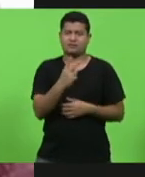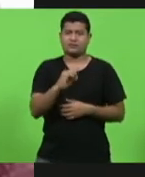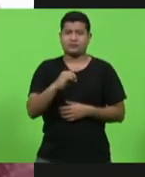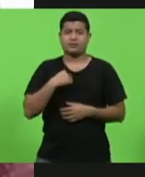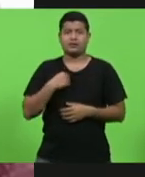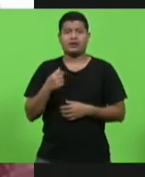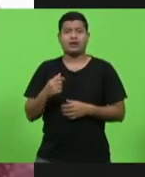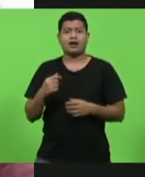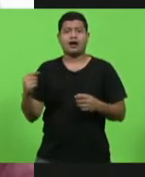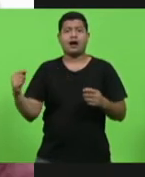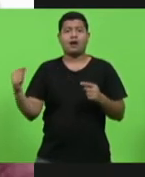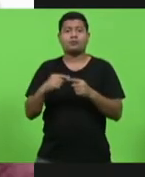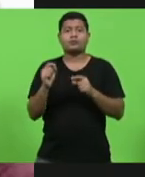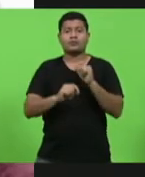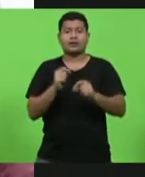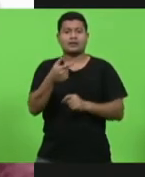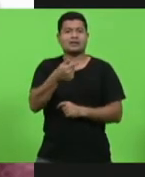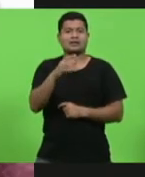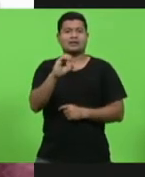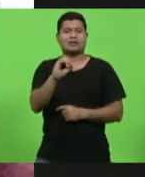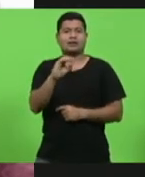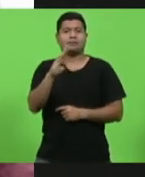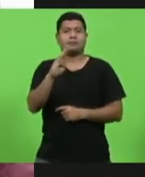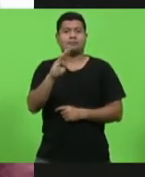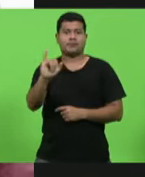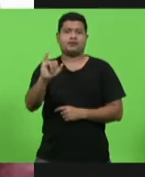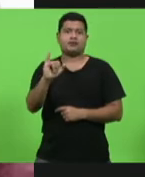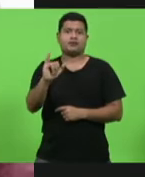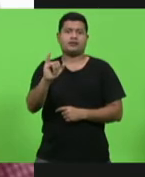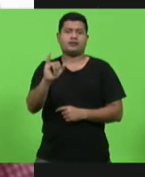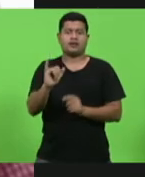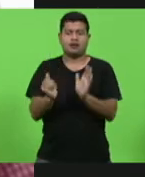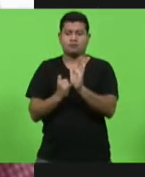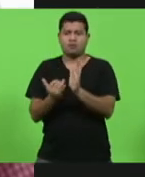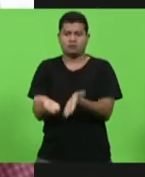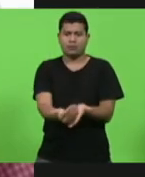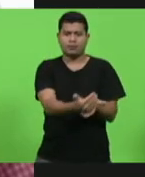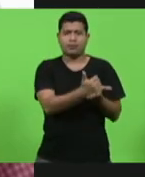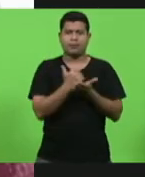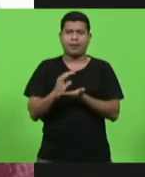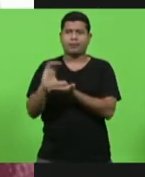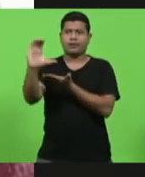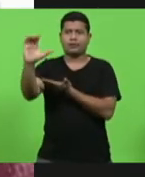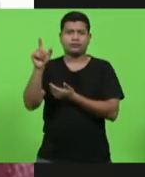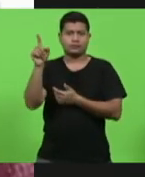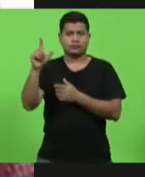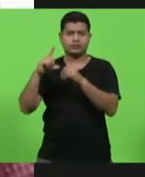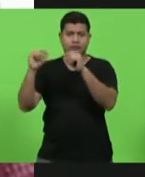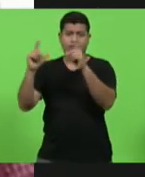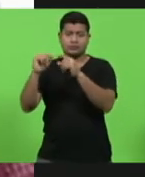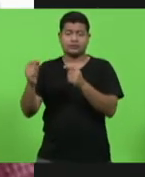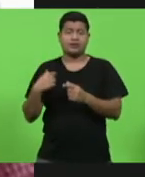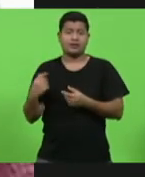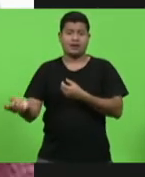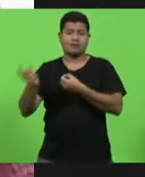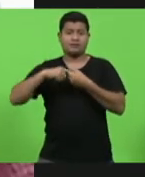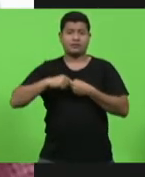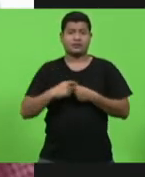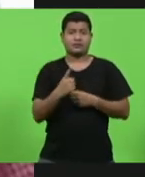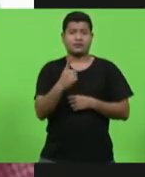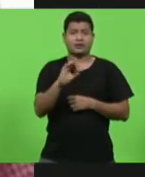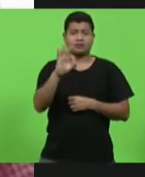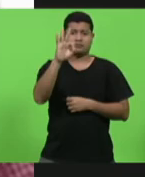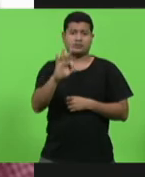bilhões que Santa Catarina manda todos os anos para Brasília e infelizmente retorna menos que 10%